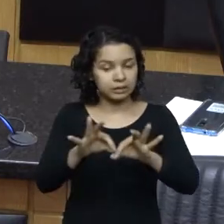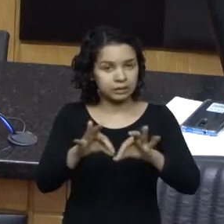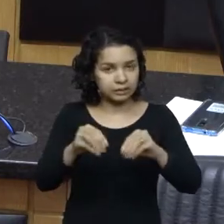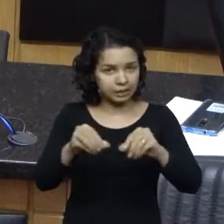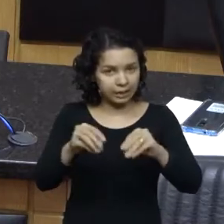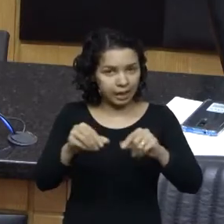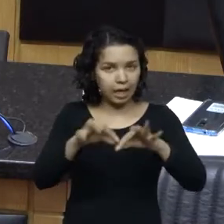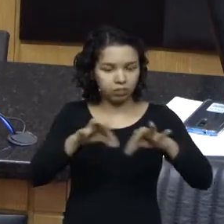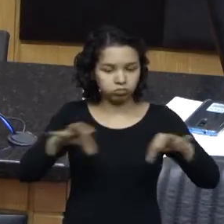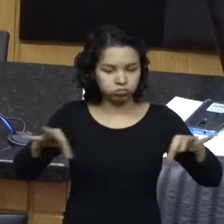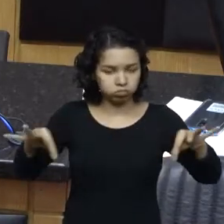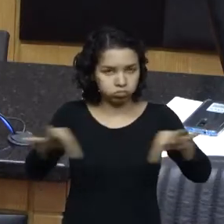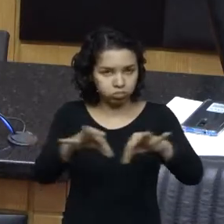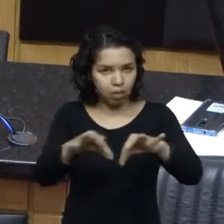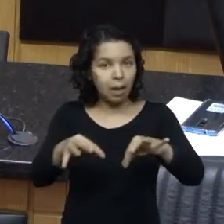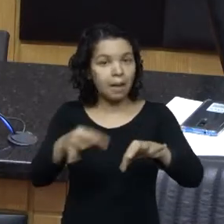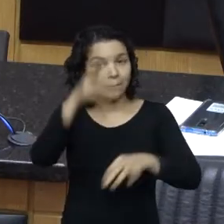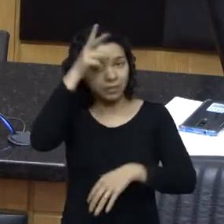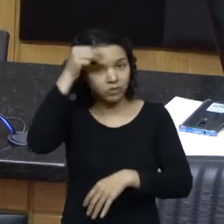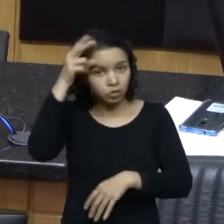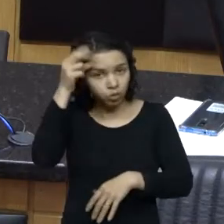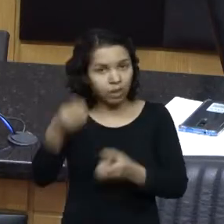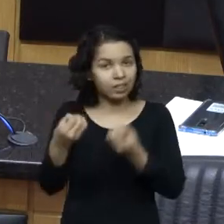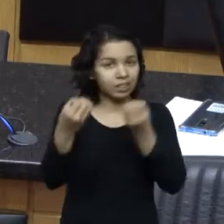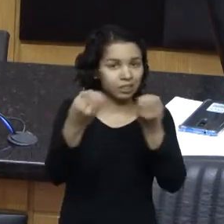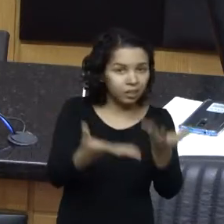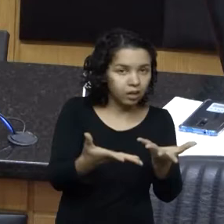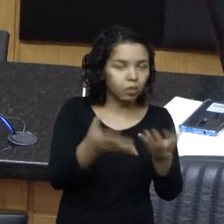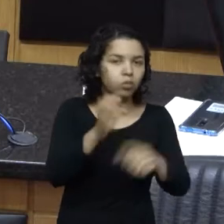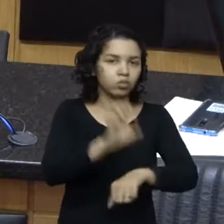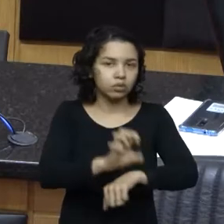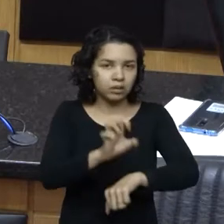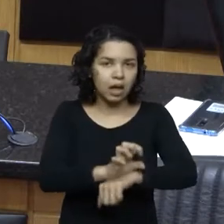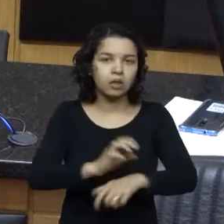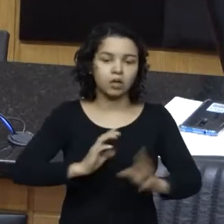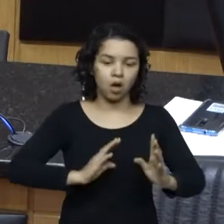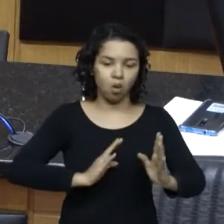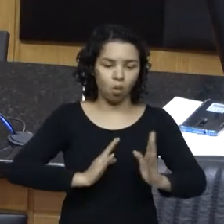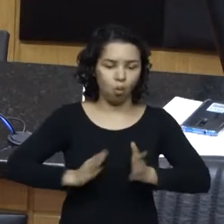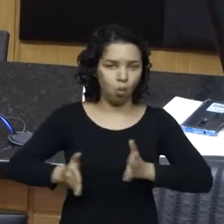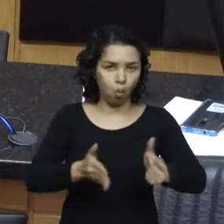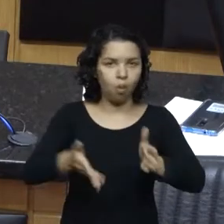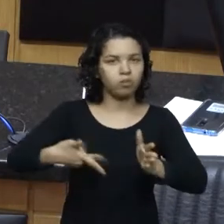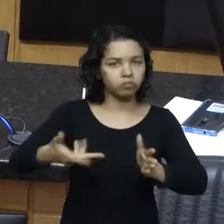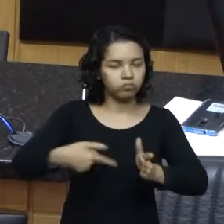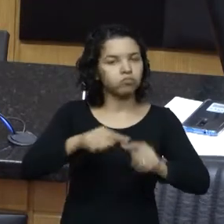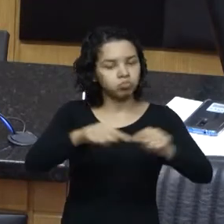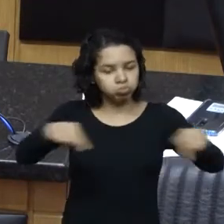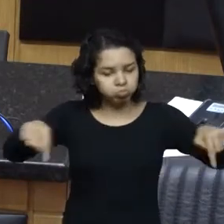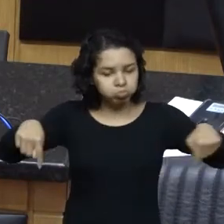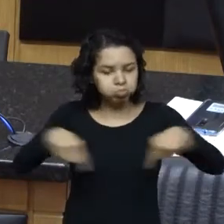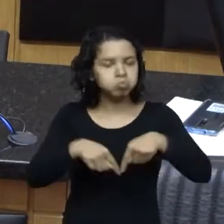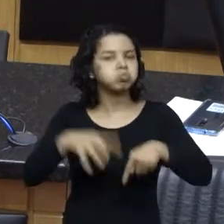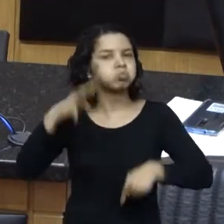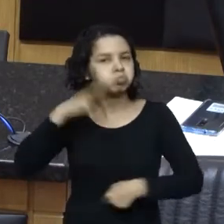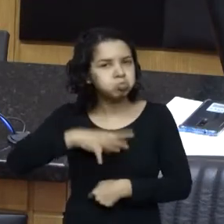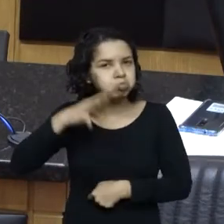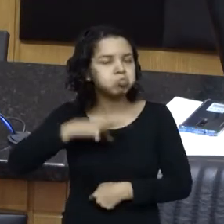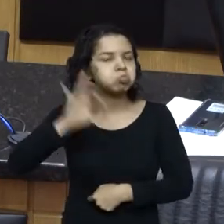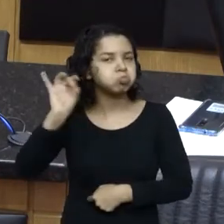cedeu para o Estado, na Via Expressa, vai ficar um espaço formidável, e temos certeza que com esses 8 milhões nós vamos conseguir